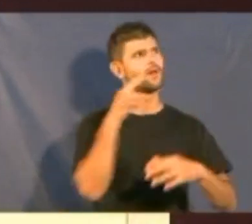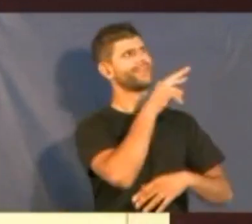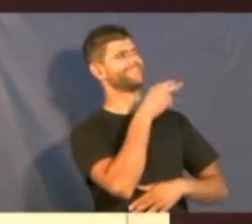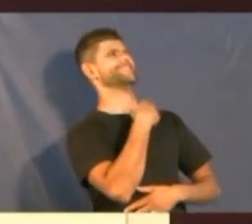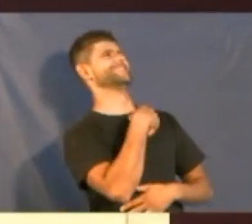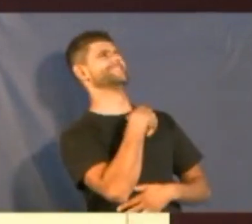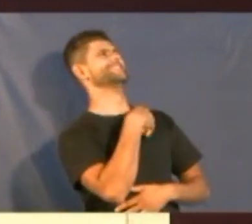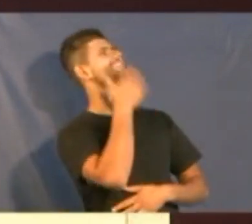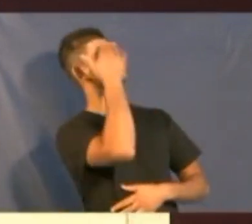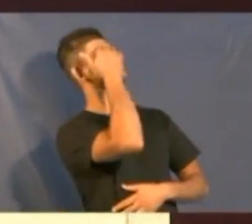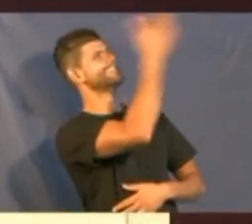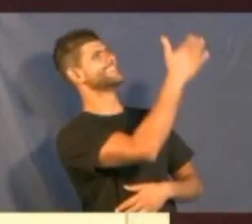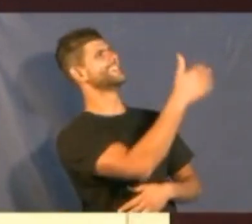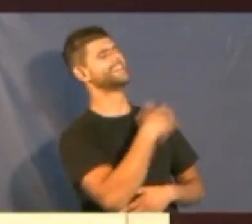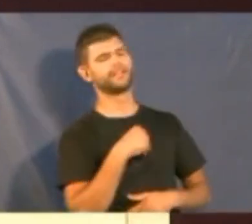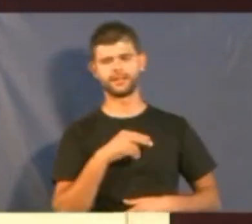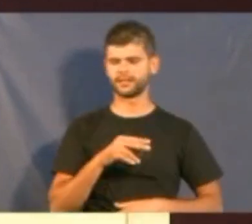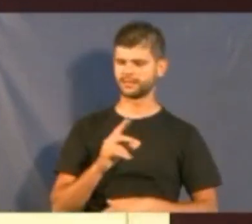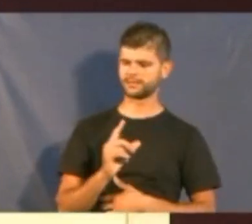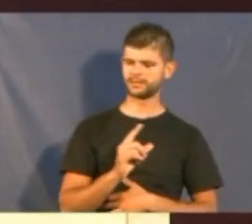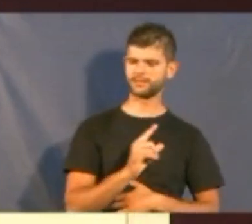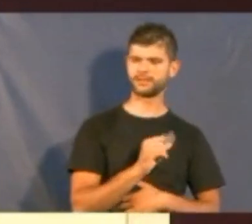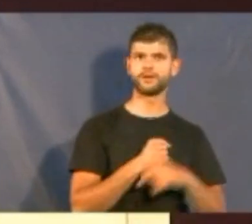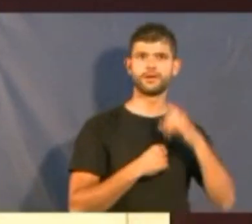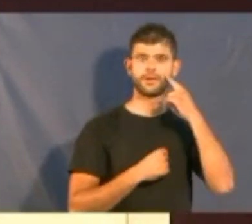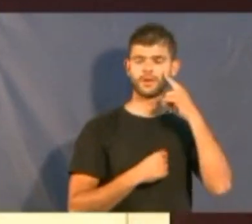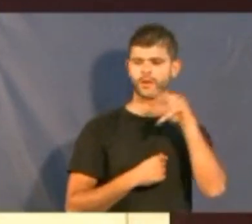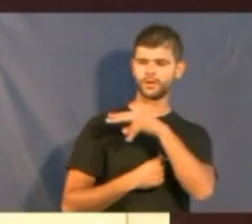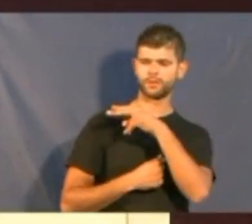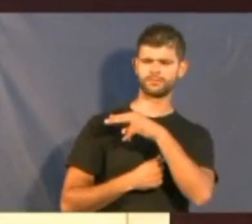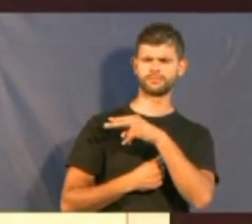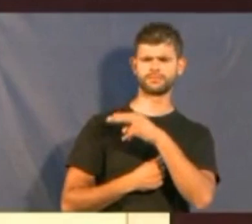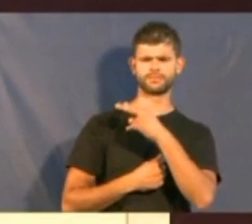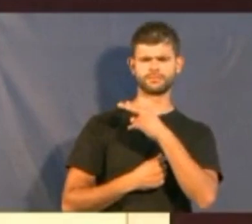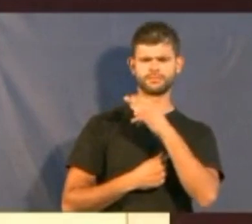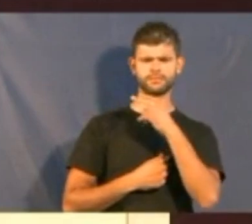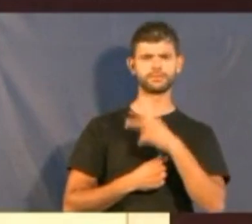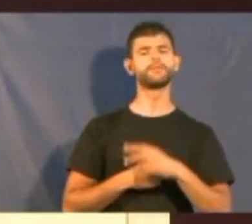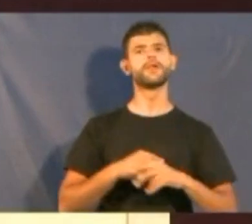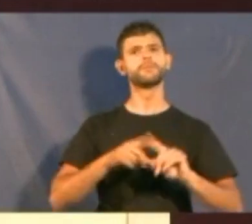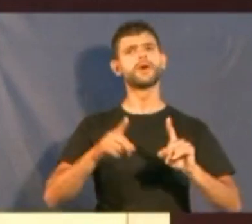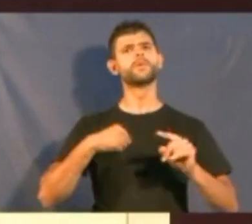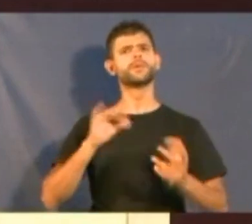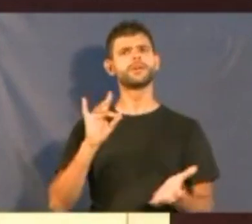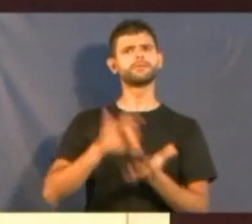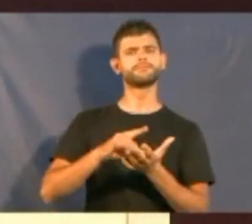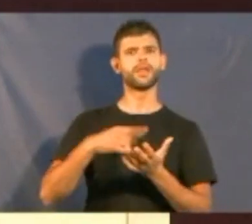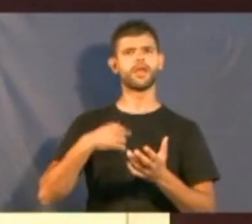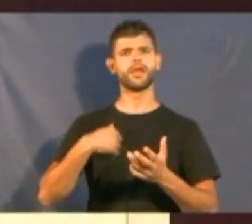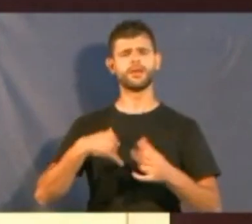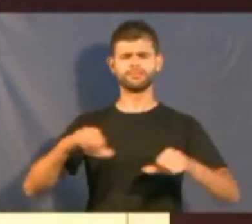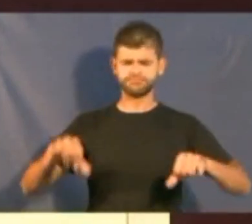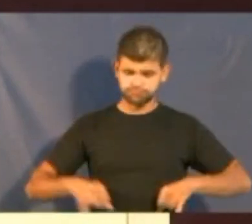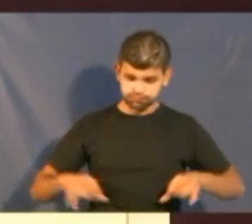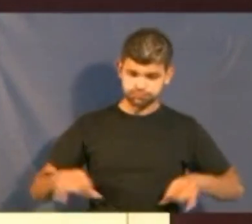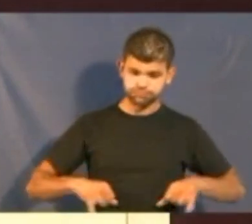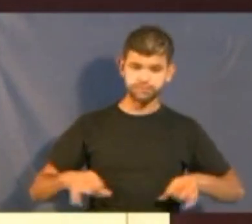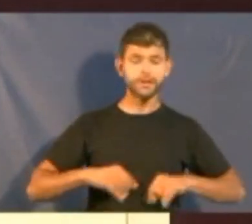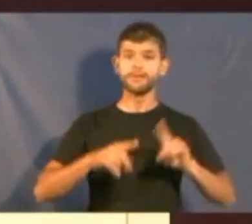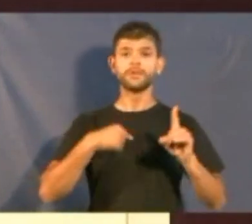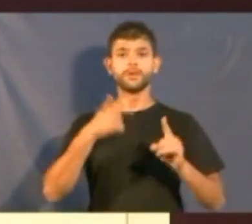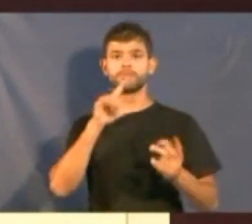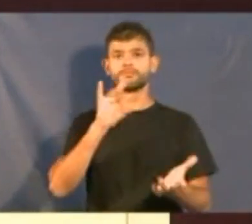E ele saiu e me deu um olhar daquele de geladeira. A verdade é que eu sofri. E mal me servi.